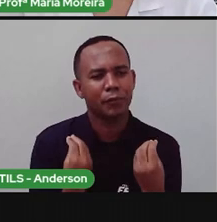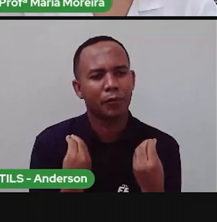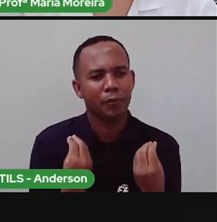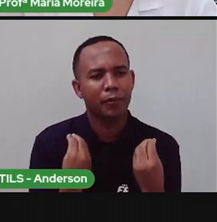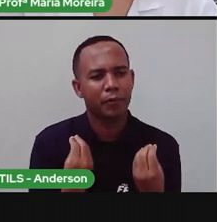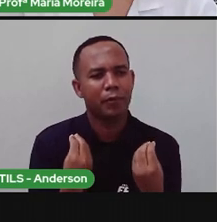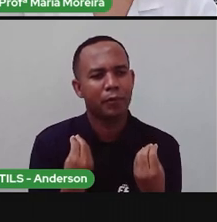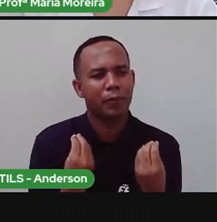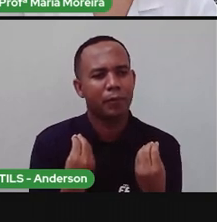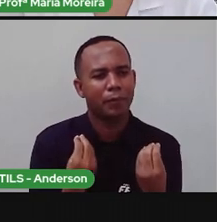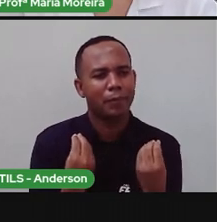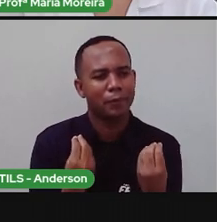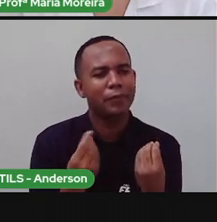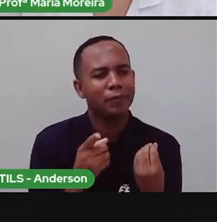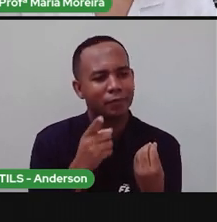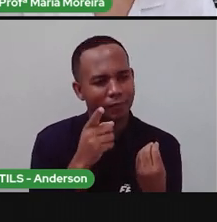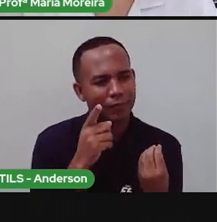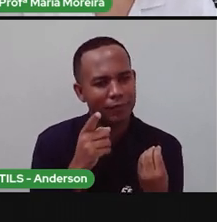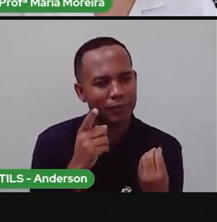vamos lá, né?